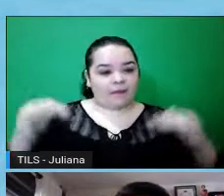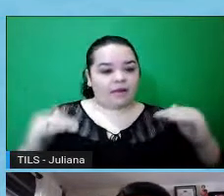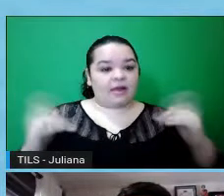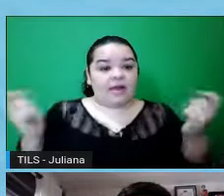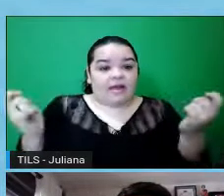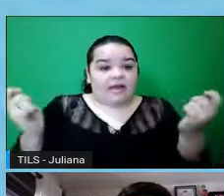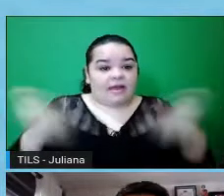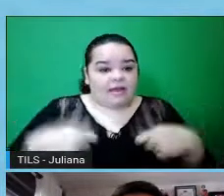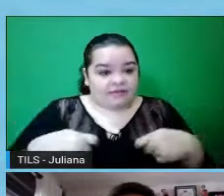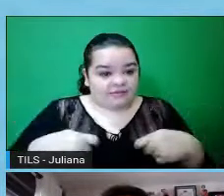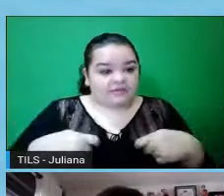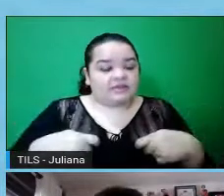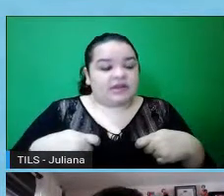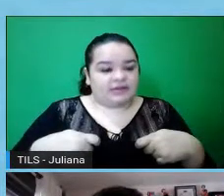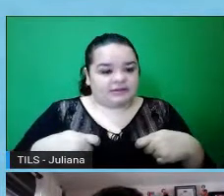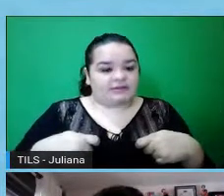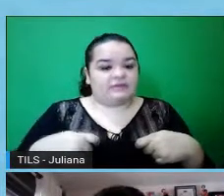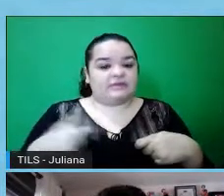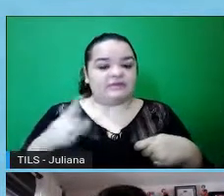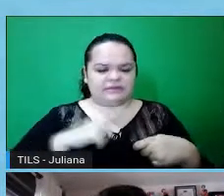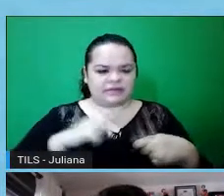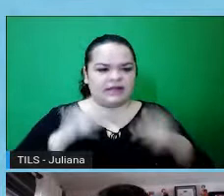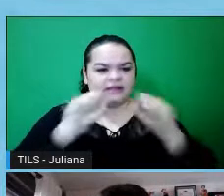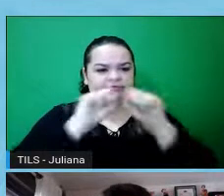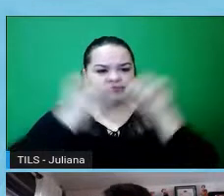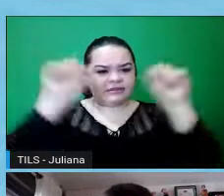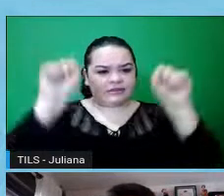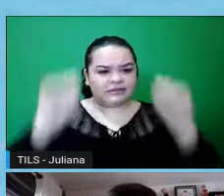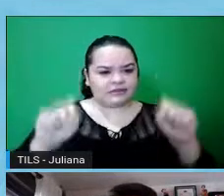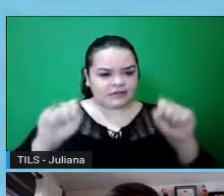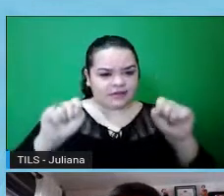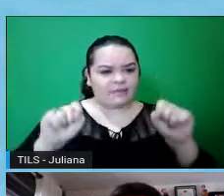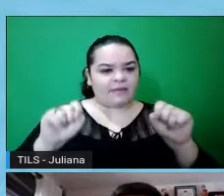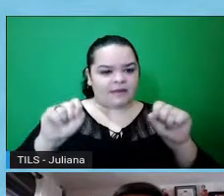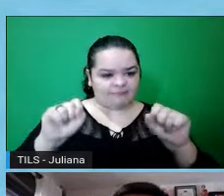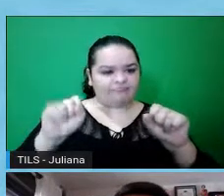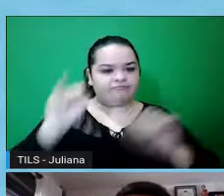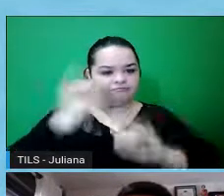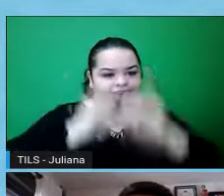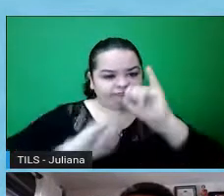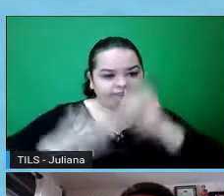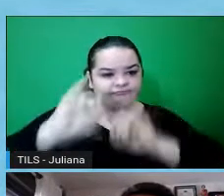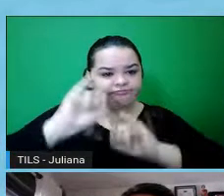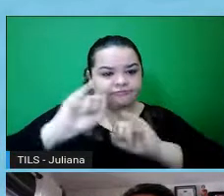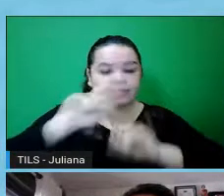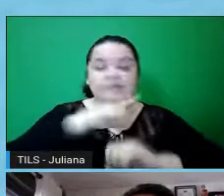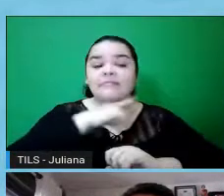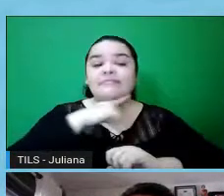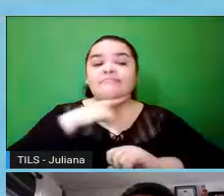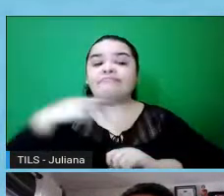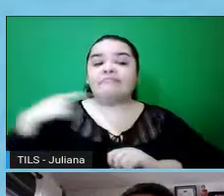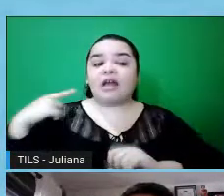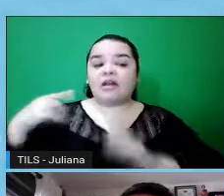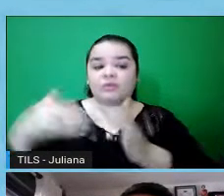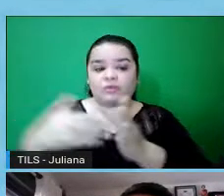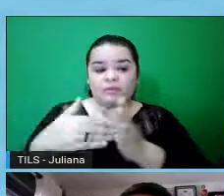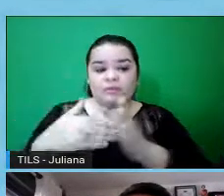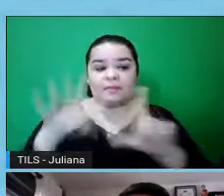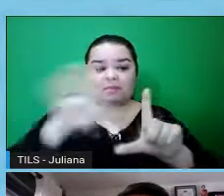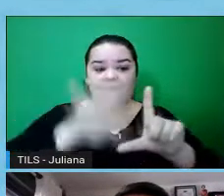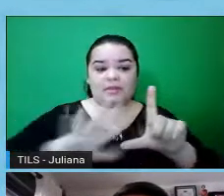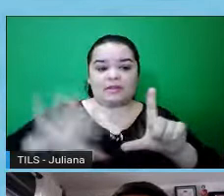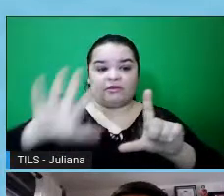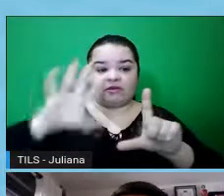então, hoje, com as plataformas eletrônicas têm uma série de prazos que precisam ser cumpridos, né, e que com a Plataforma Brasil eles vêm sendo